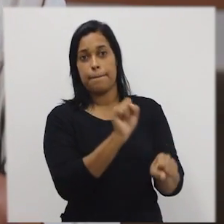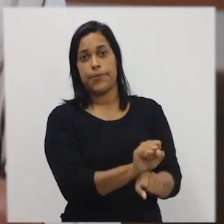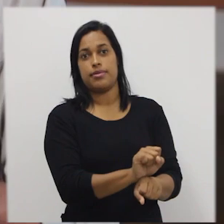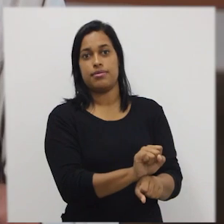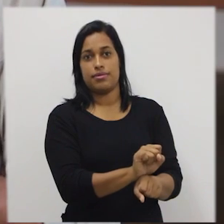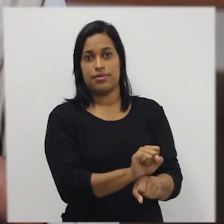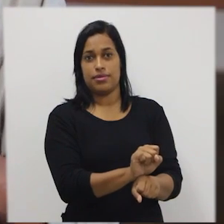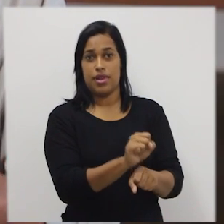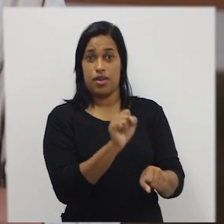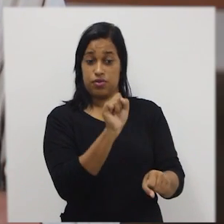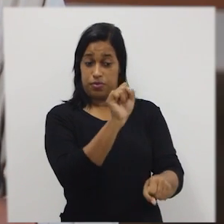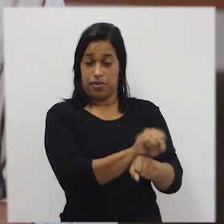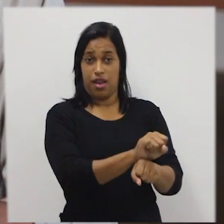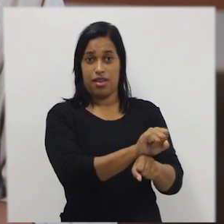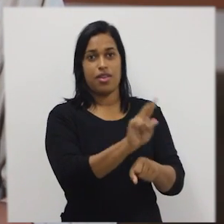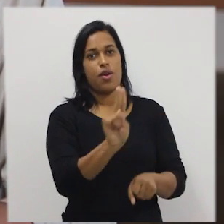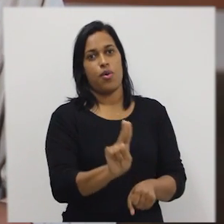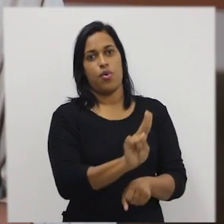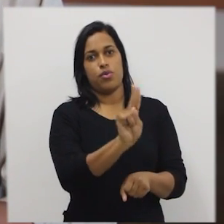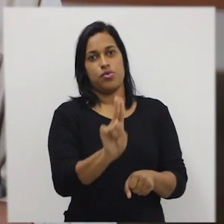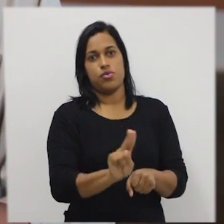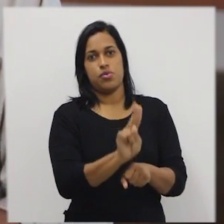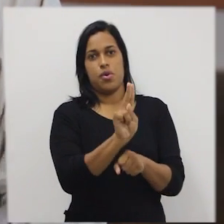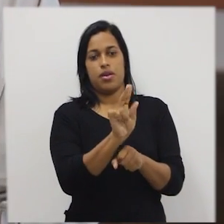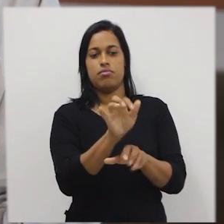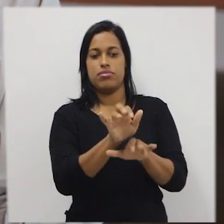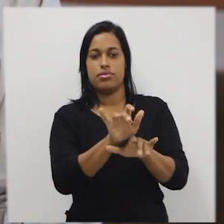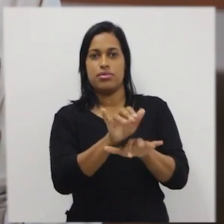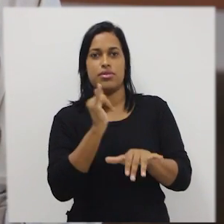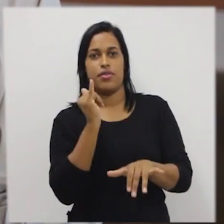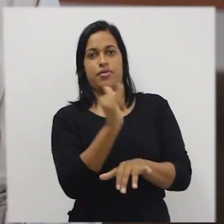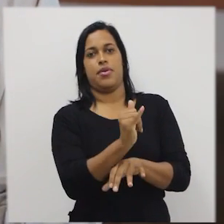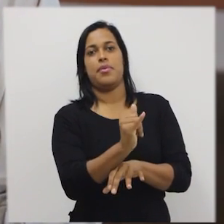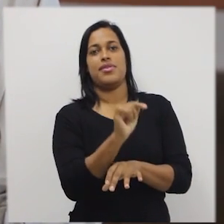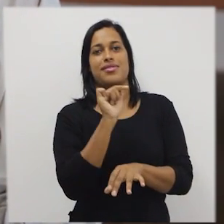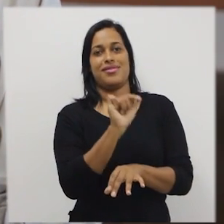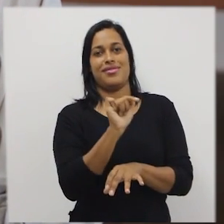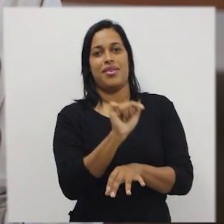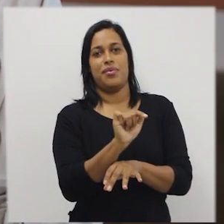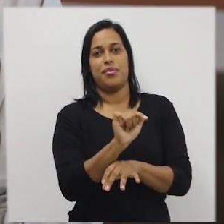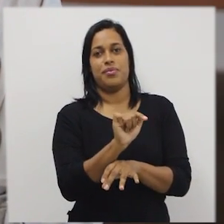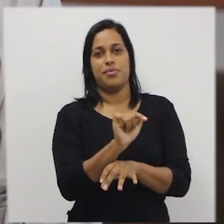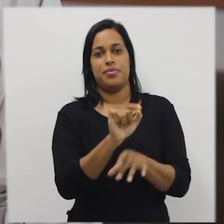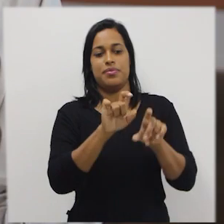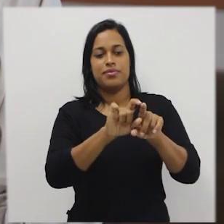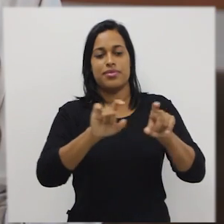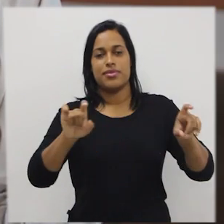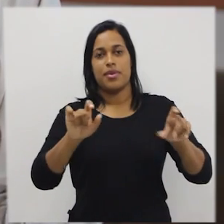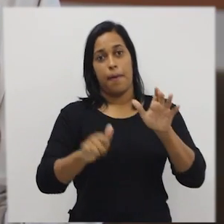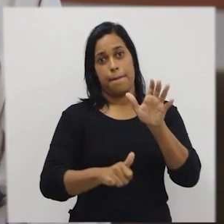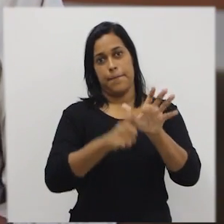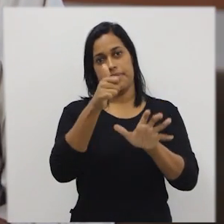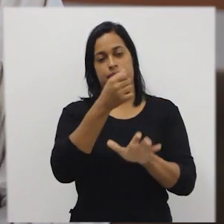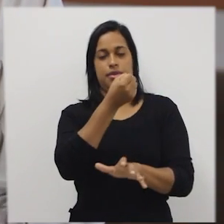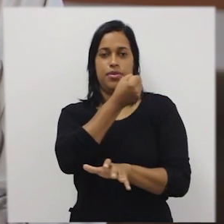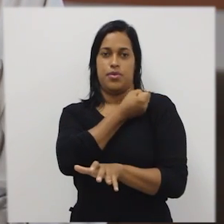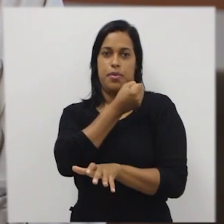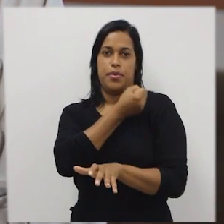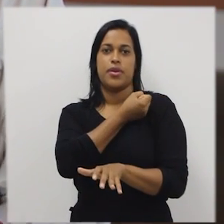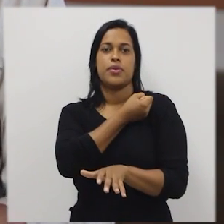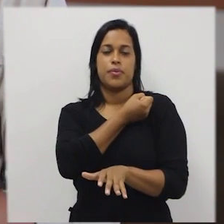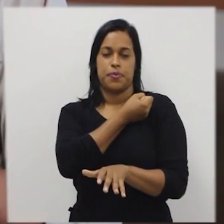e aguarde que o usuário digite uma informação, que nesse caso vai ser o primeiro número.